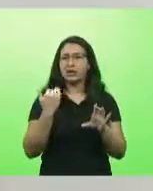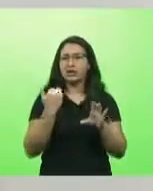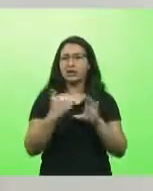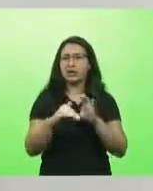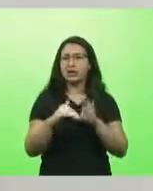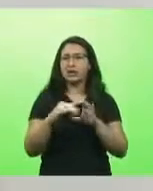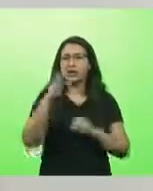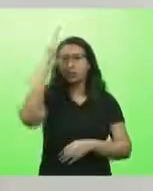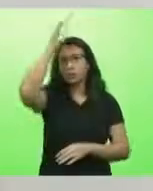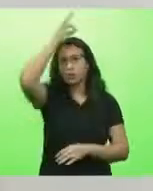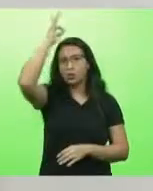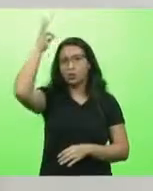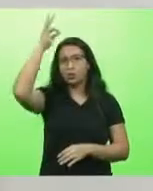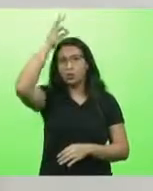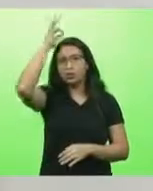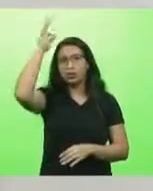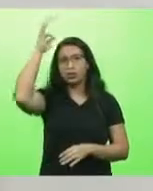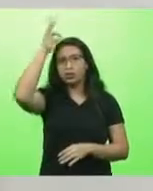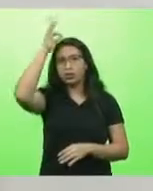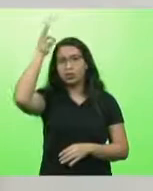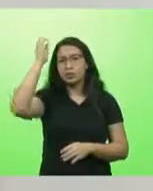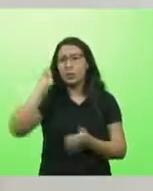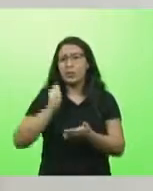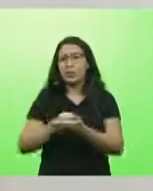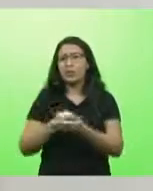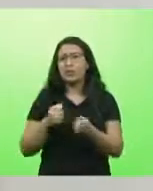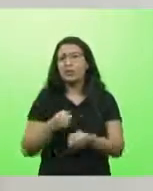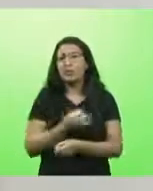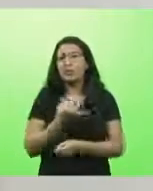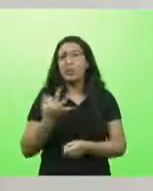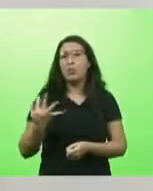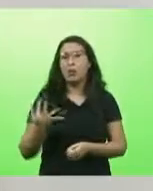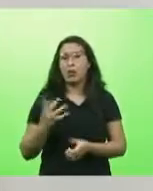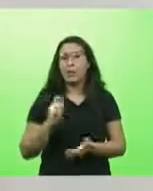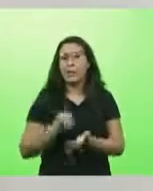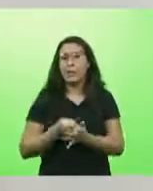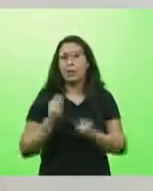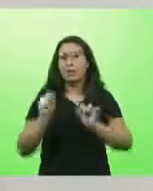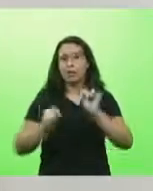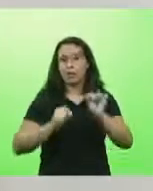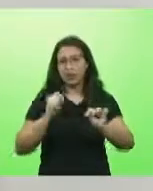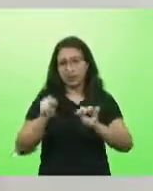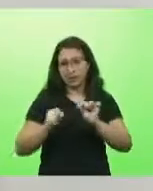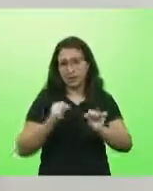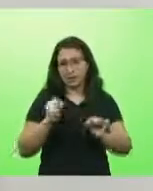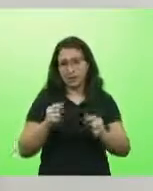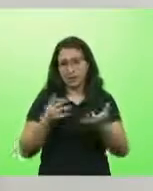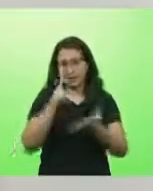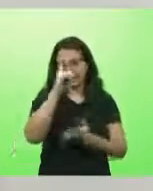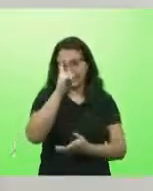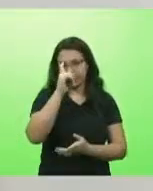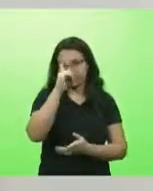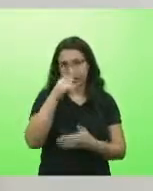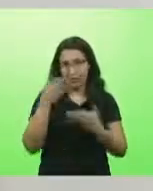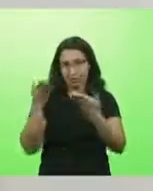base de negócios, quanto é que estão pagando e para quem estão pagando esses hospitais no Espírito Santo.